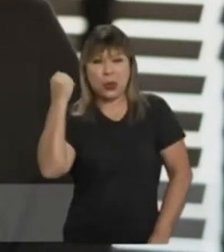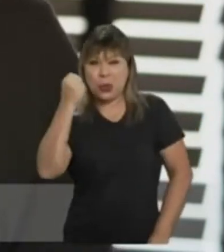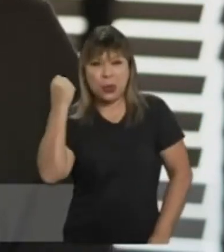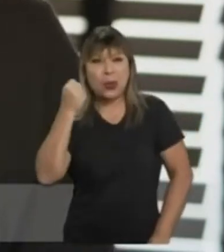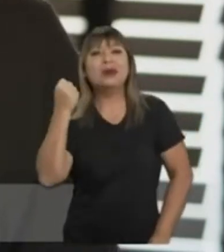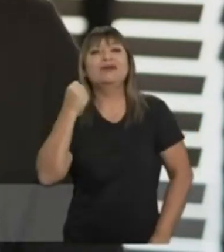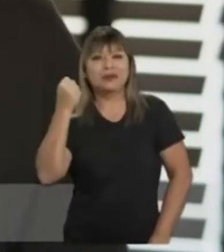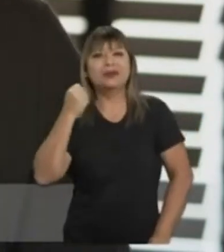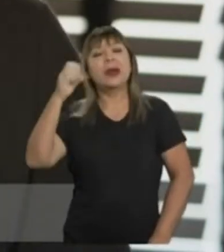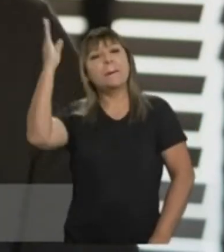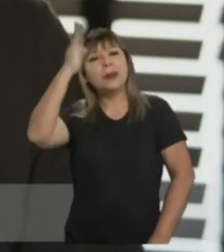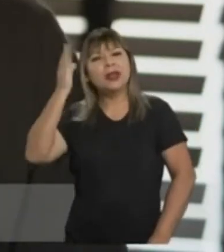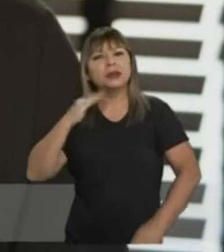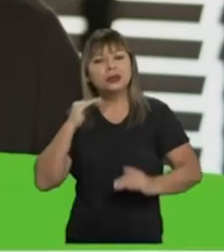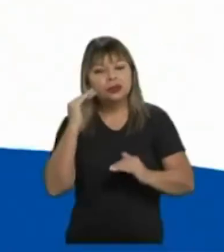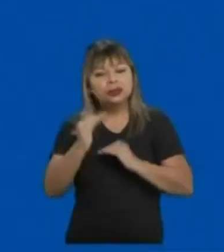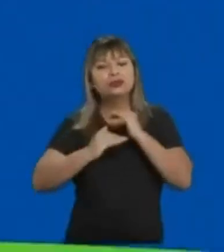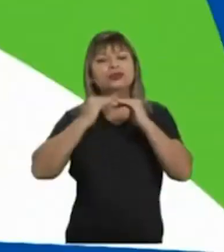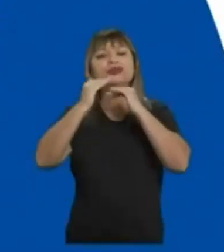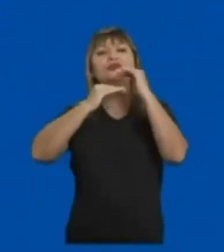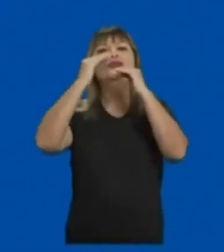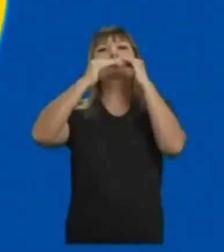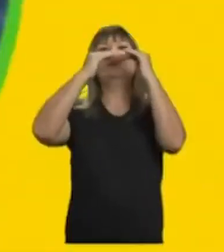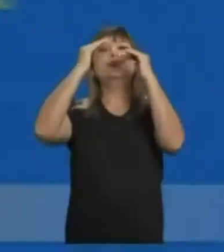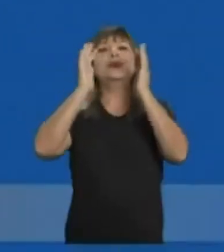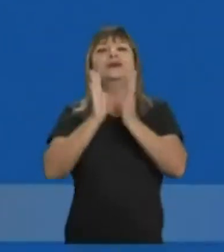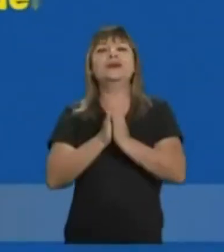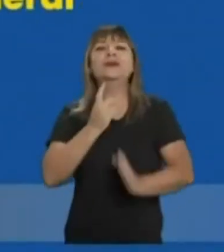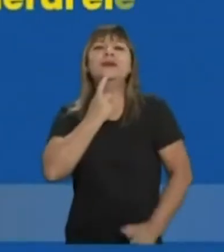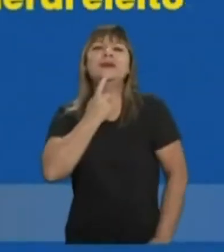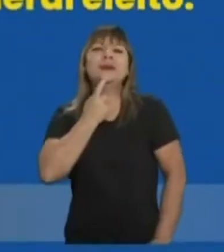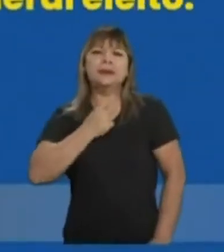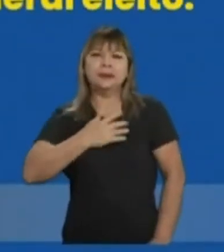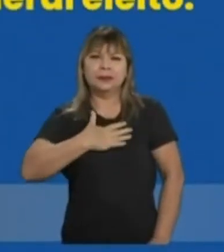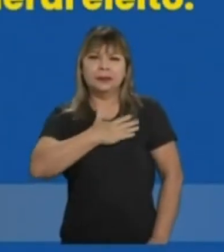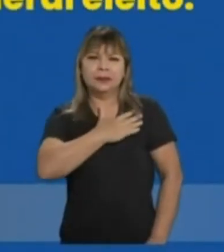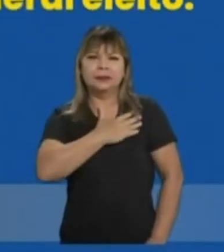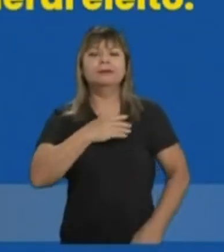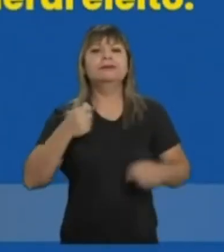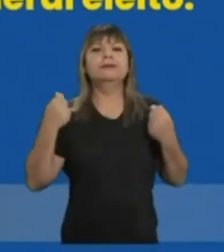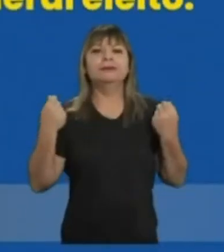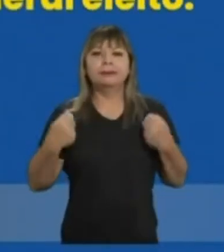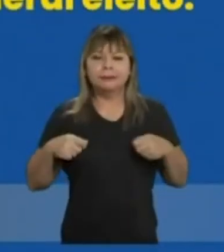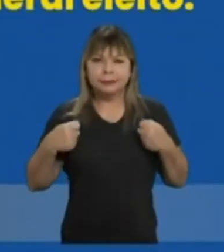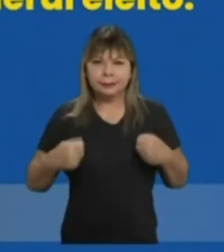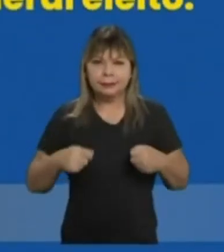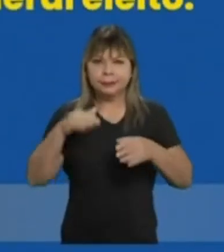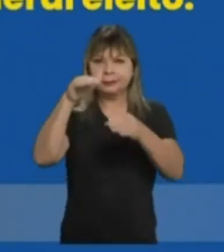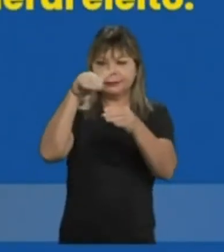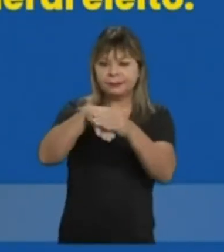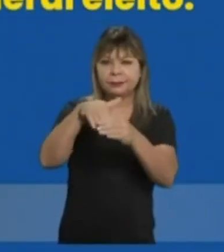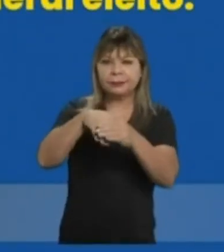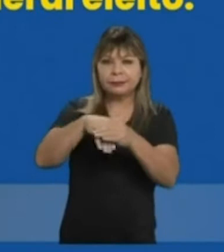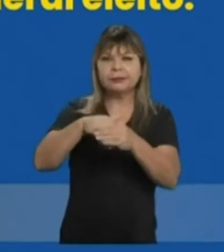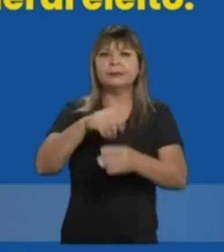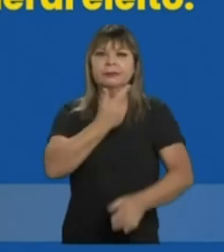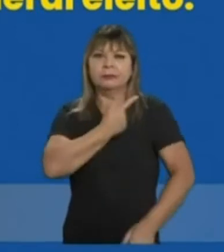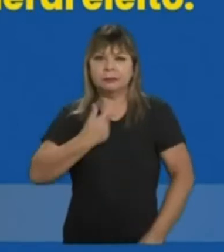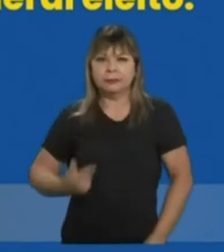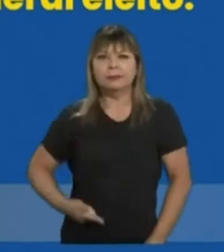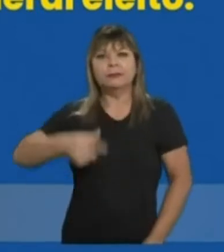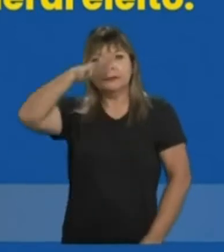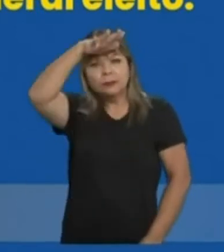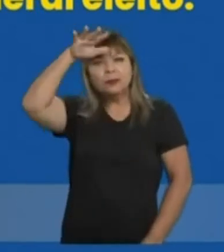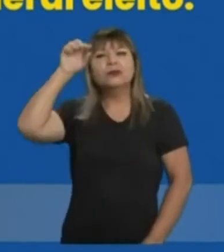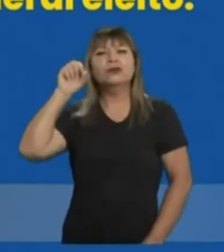Covid-19, o Brasil voltou a crescer. Capitão Contar, precisamos eleger ele como governador